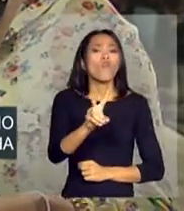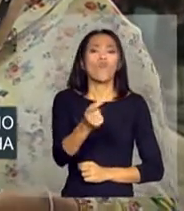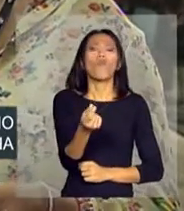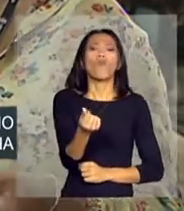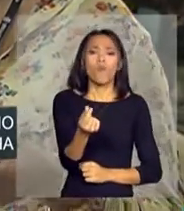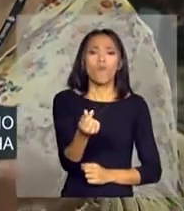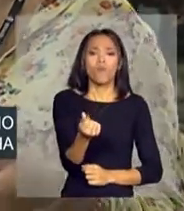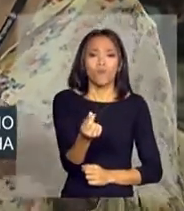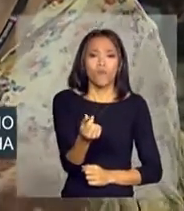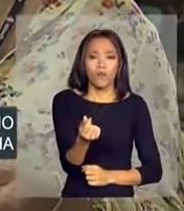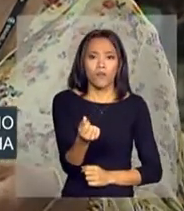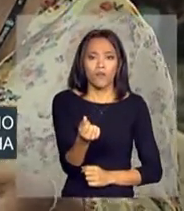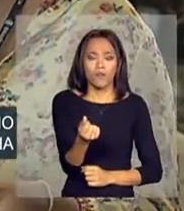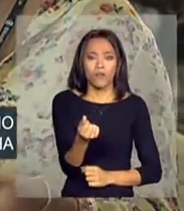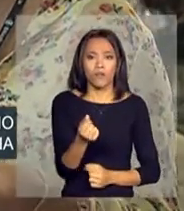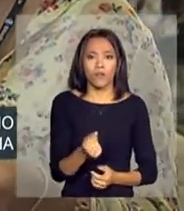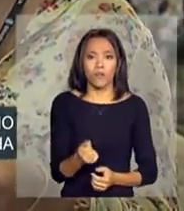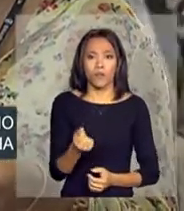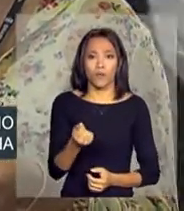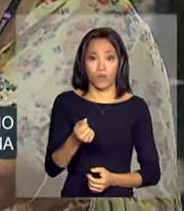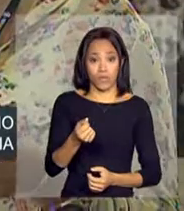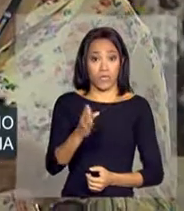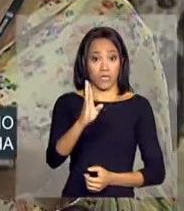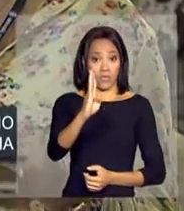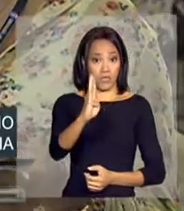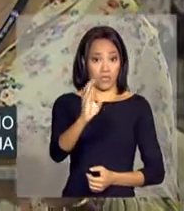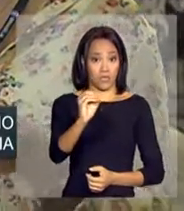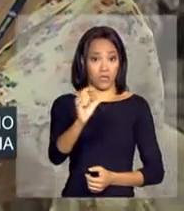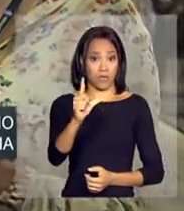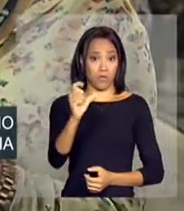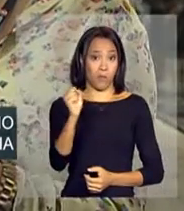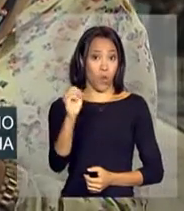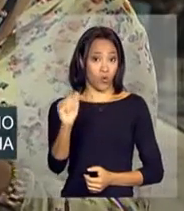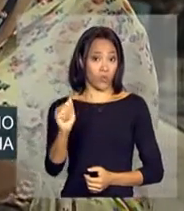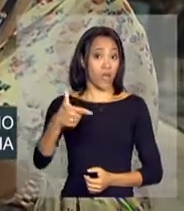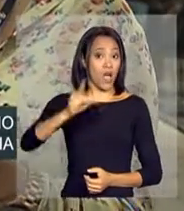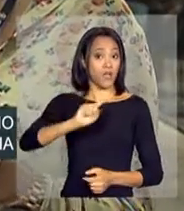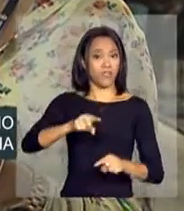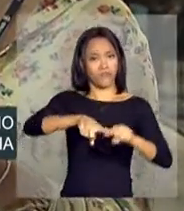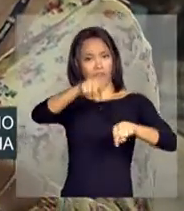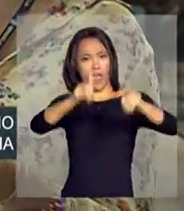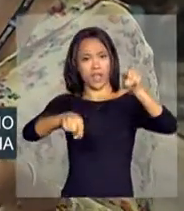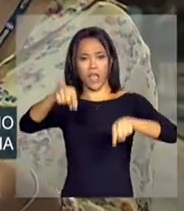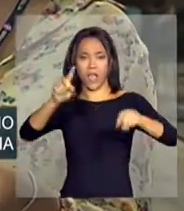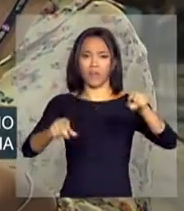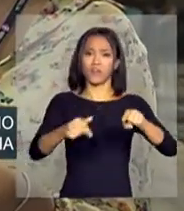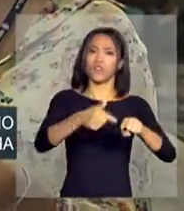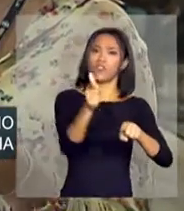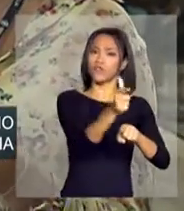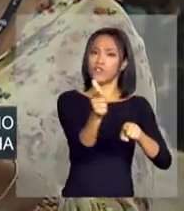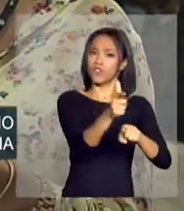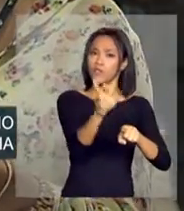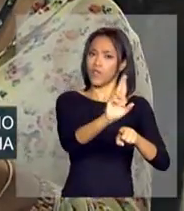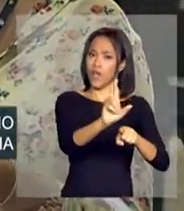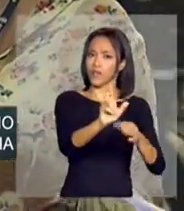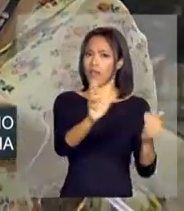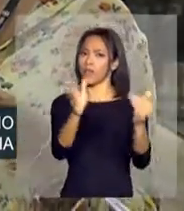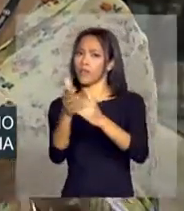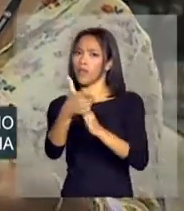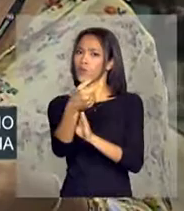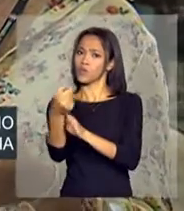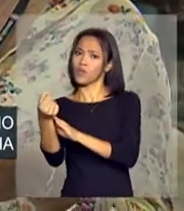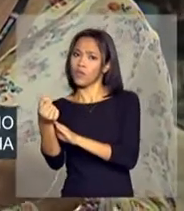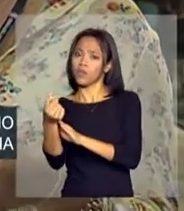da Bolsa em si. Antes variava, segundo o próprio MDS, de R$ 22 a R$